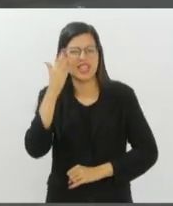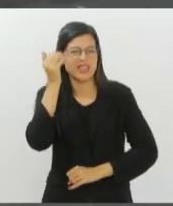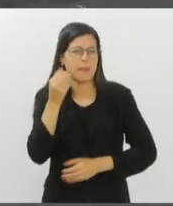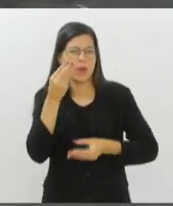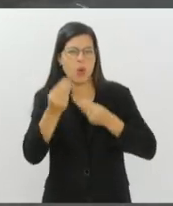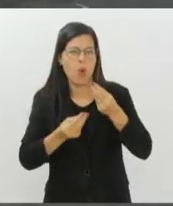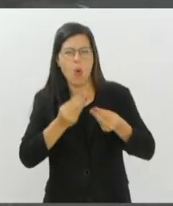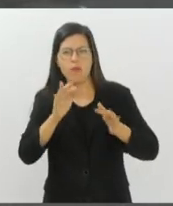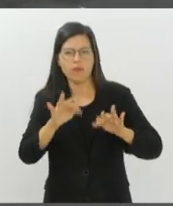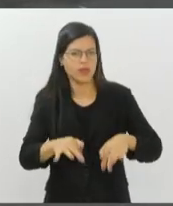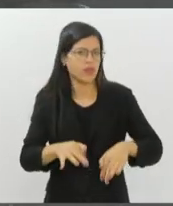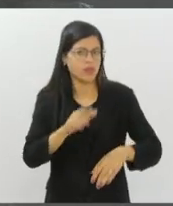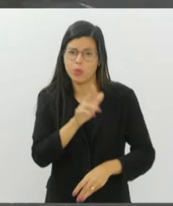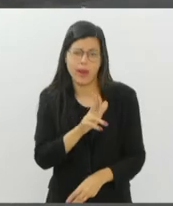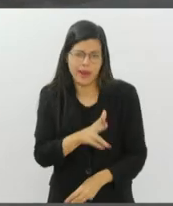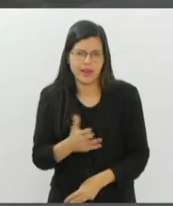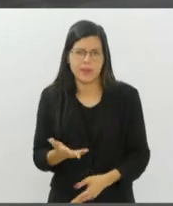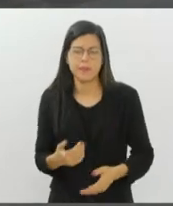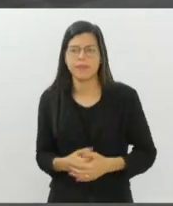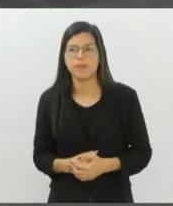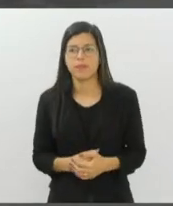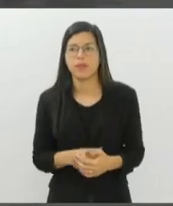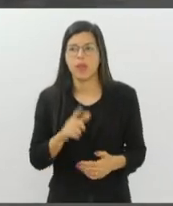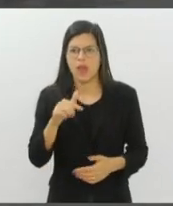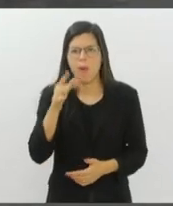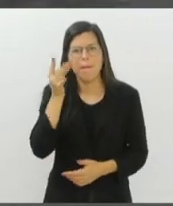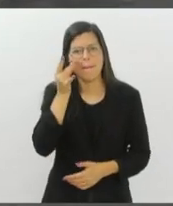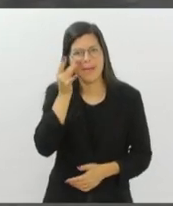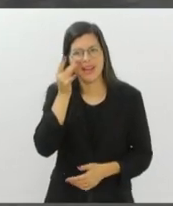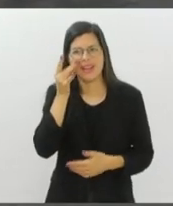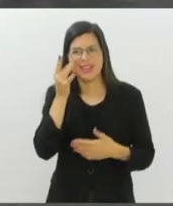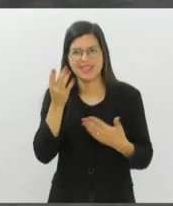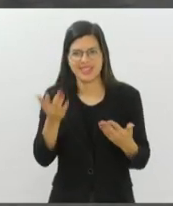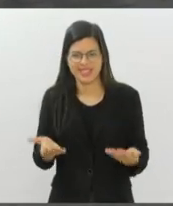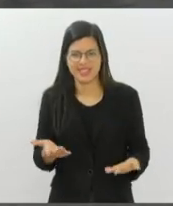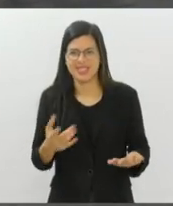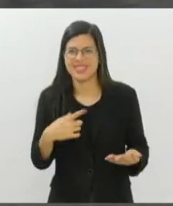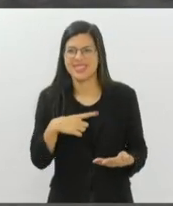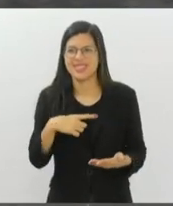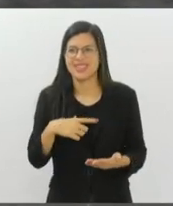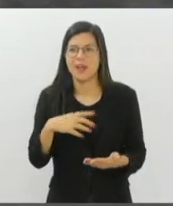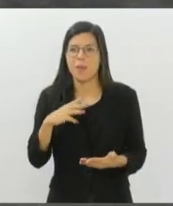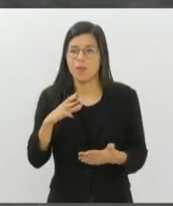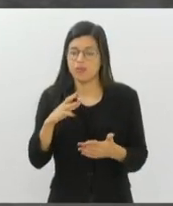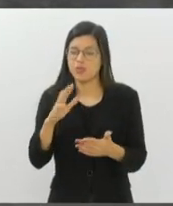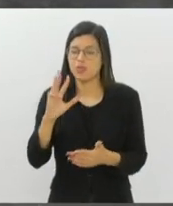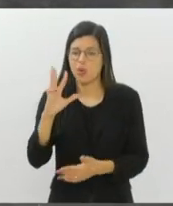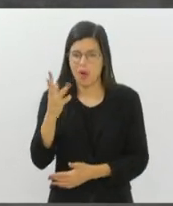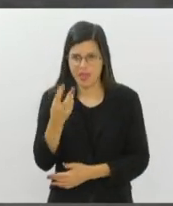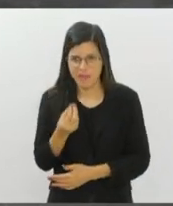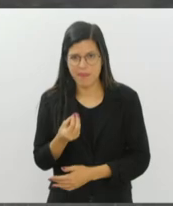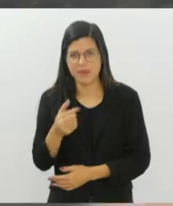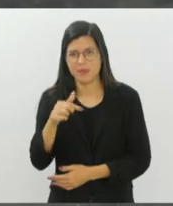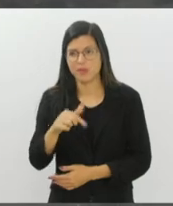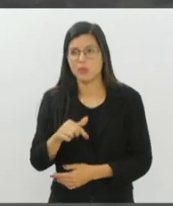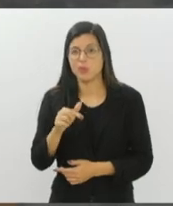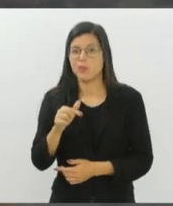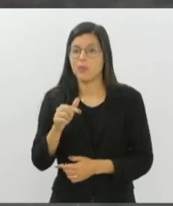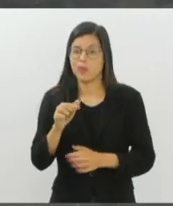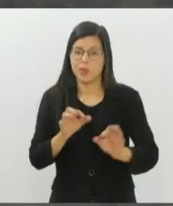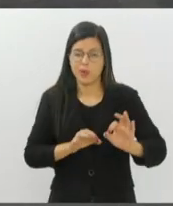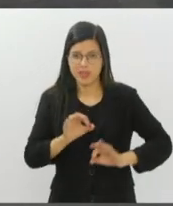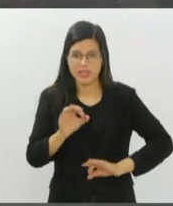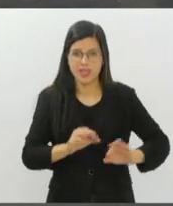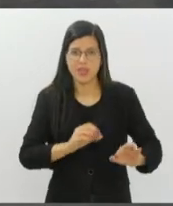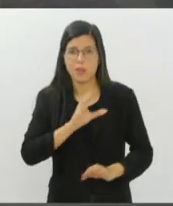é assim, enfim. Então é isso, é uma realidade, né? Temos aí Jogos Olímpicos que são organizados pelo COE,